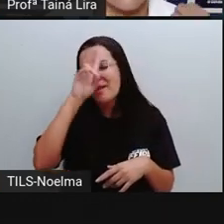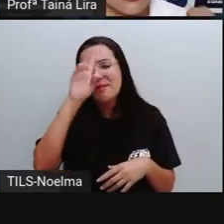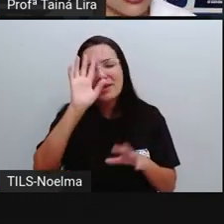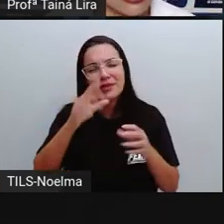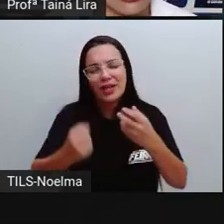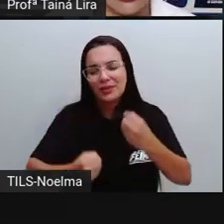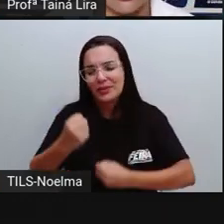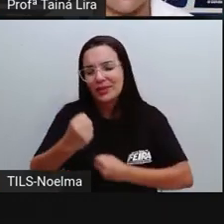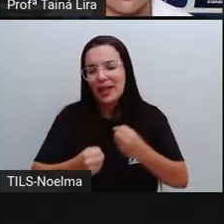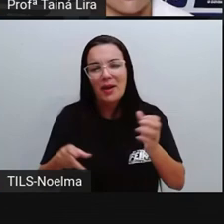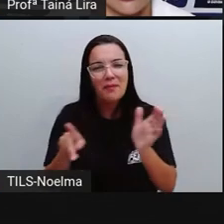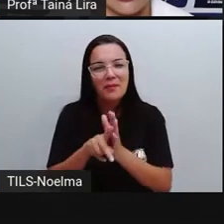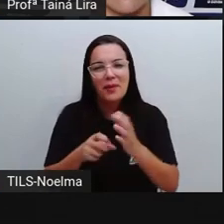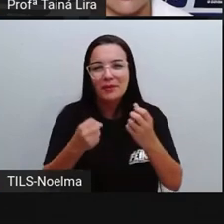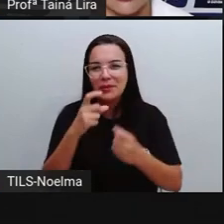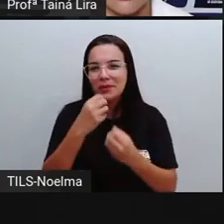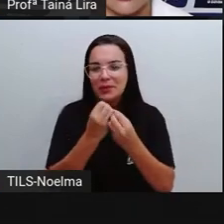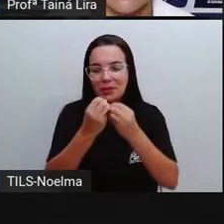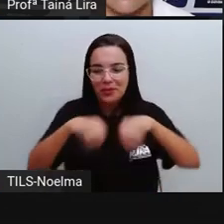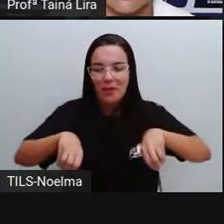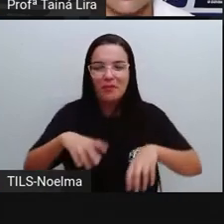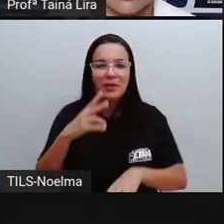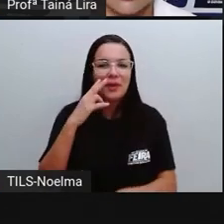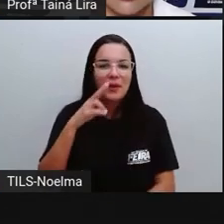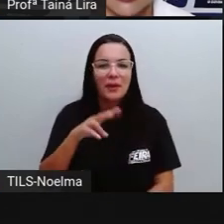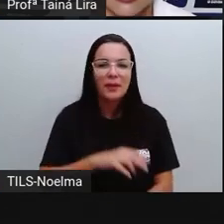carro do ovo. Então, olha lá a vinheta.